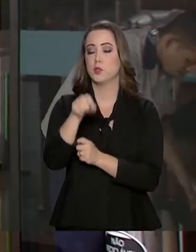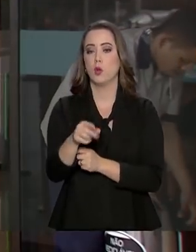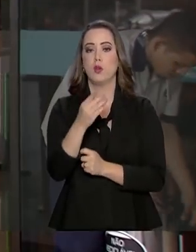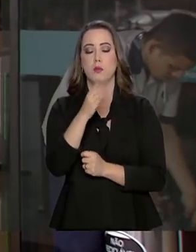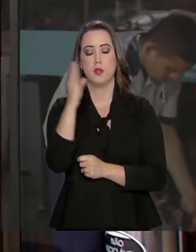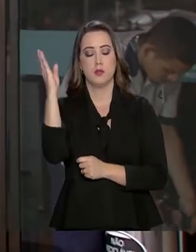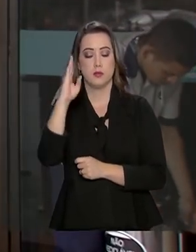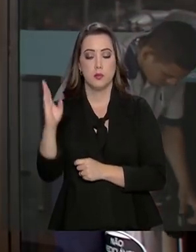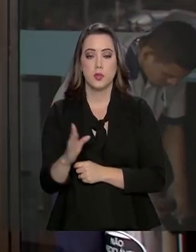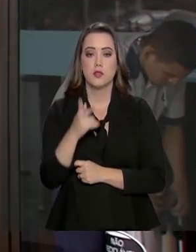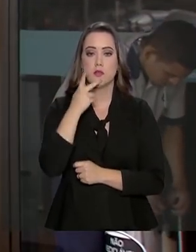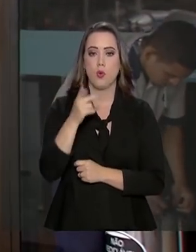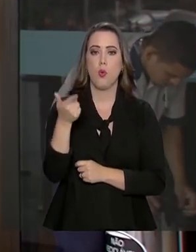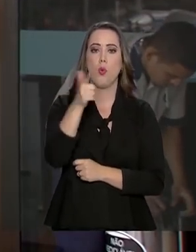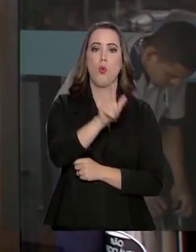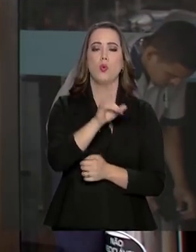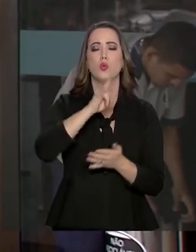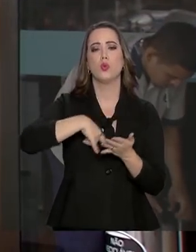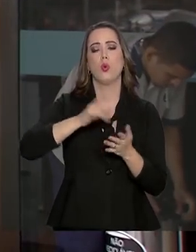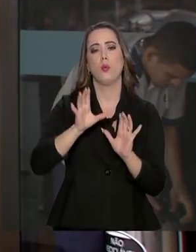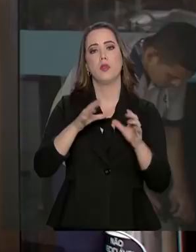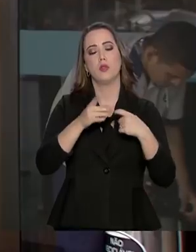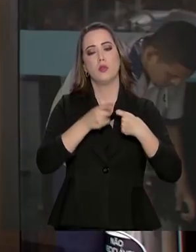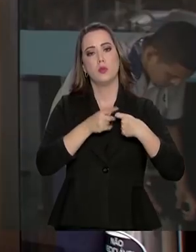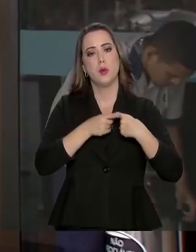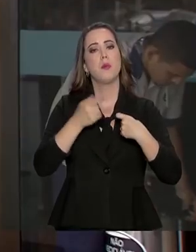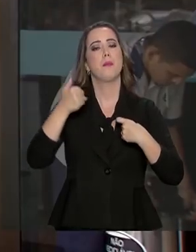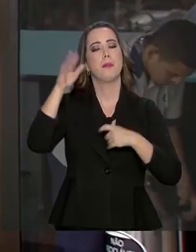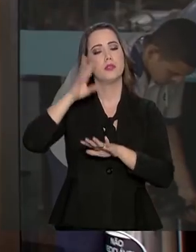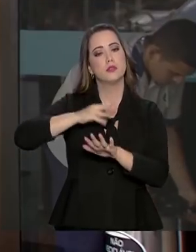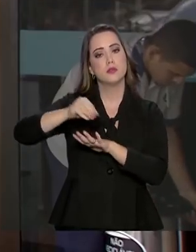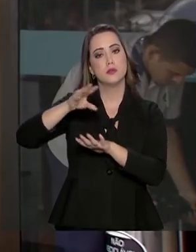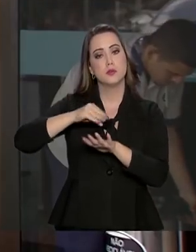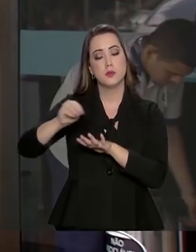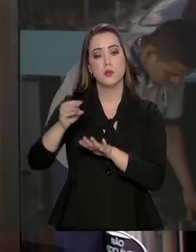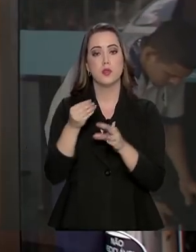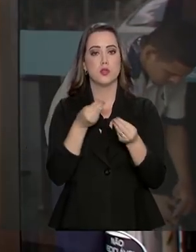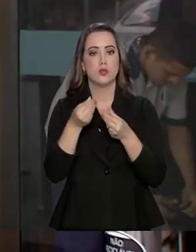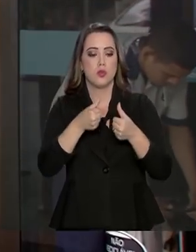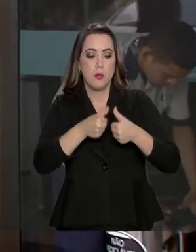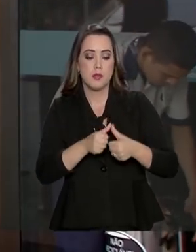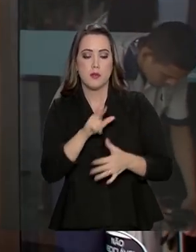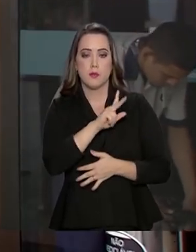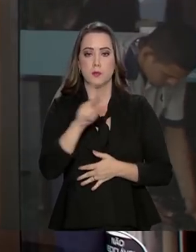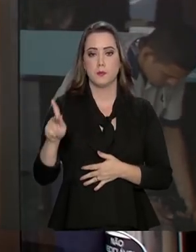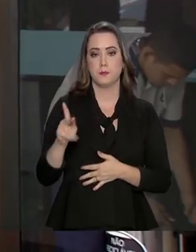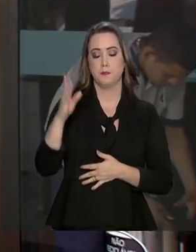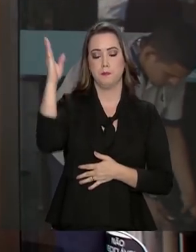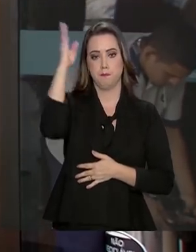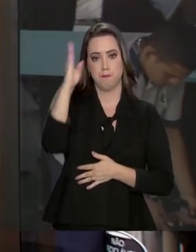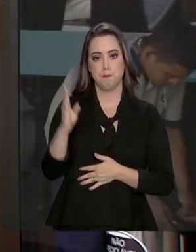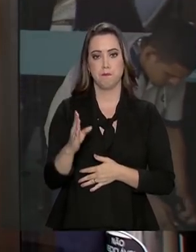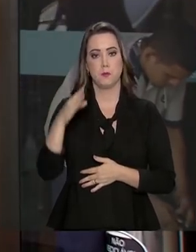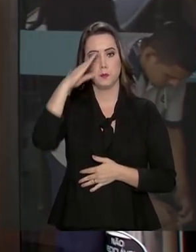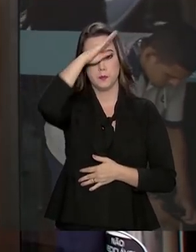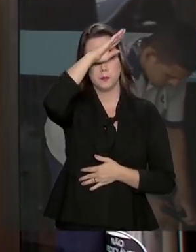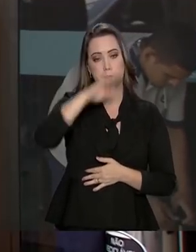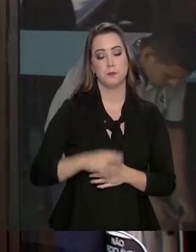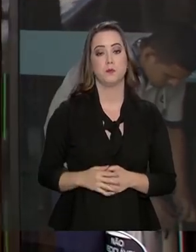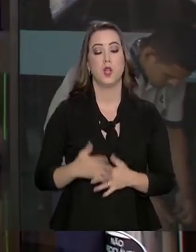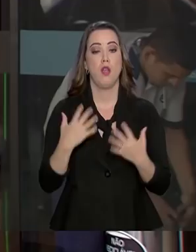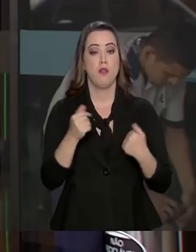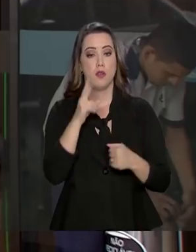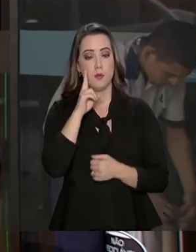trazer um novo boletim médico e também mais informações a respeito do estado de saúde do presidente Jair Bolsonaro